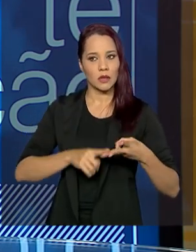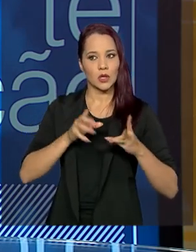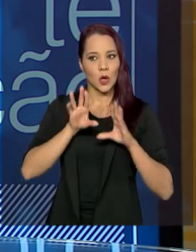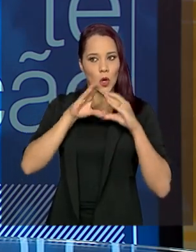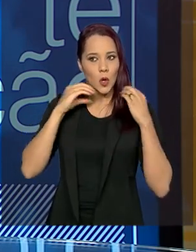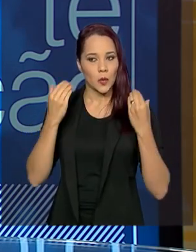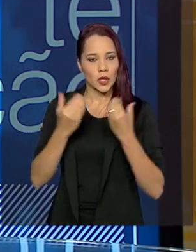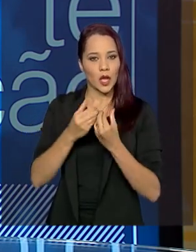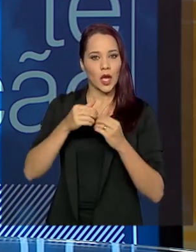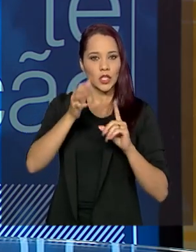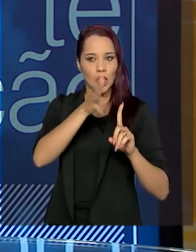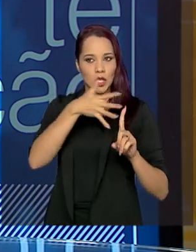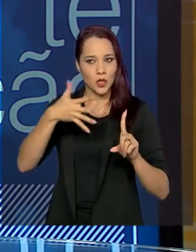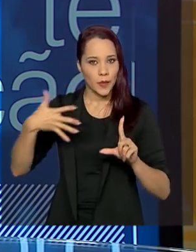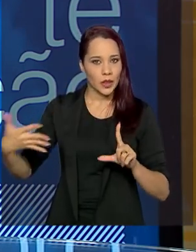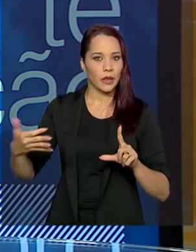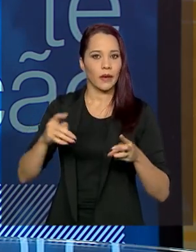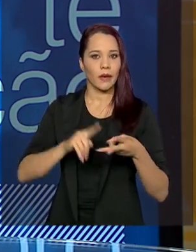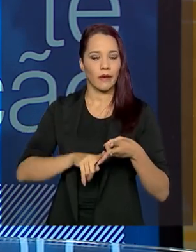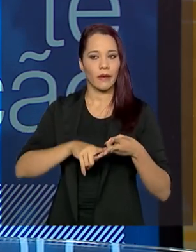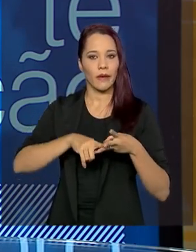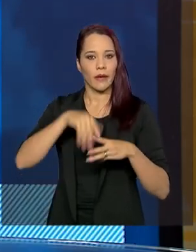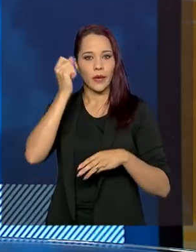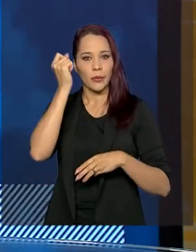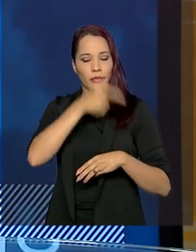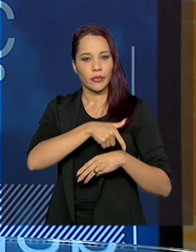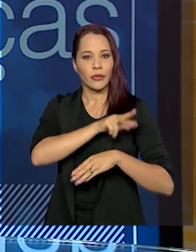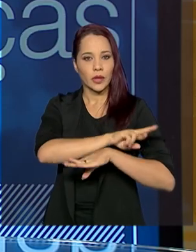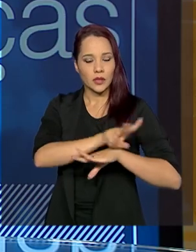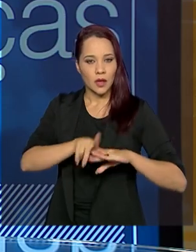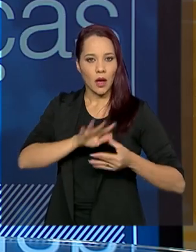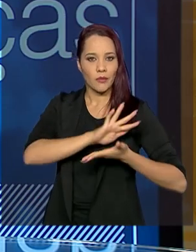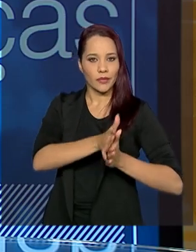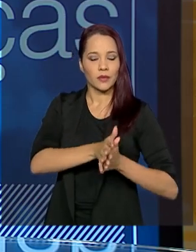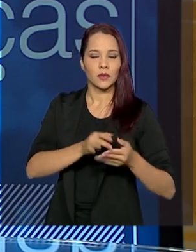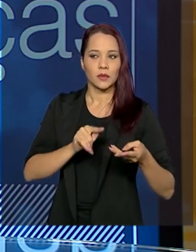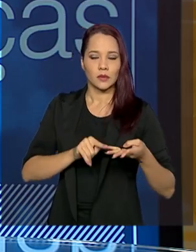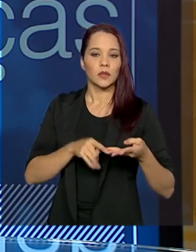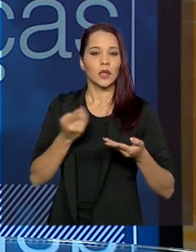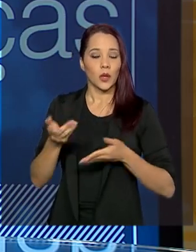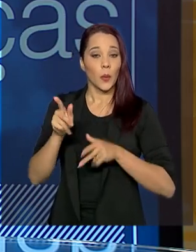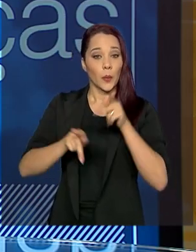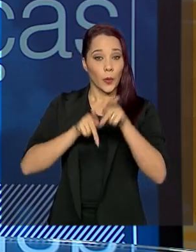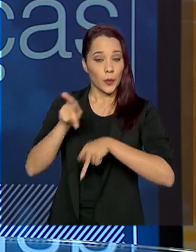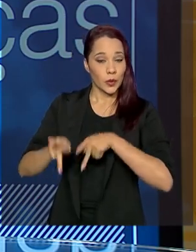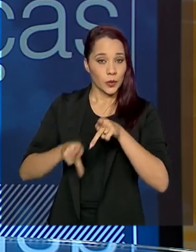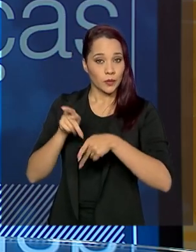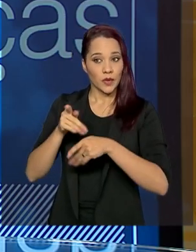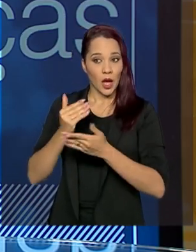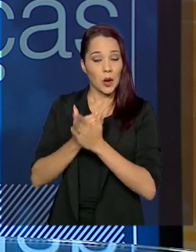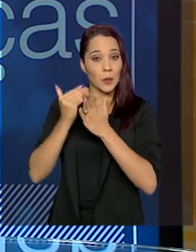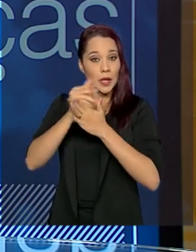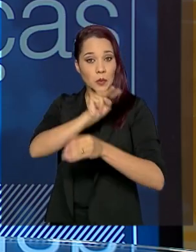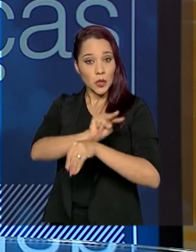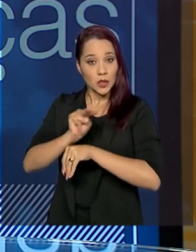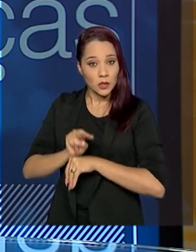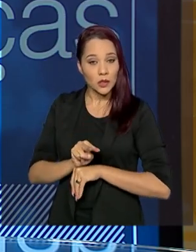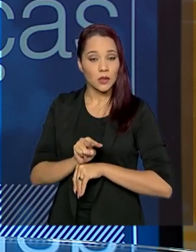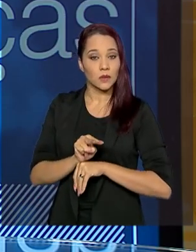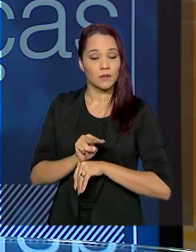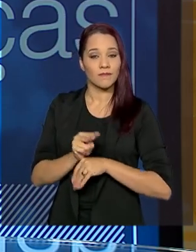comunidade LGBT, a injúria racial, enfim. Então, o público que deveria ser o mais protegido